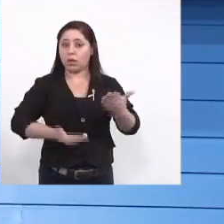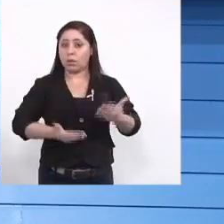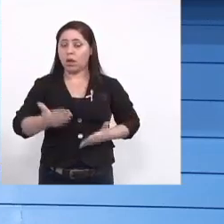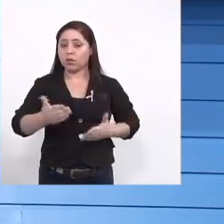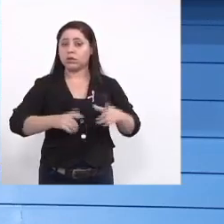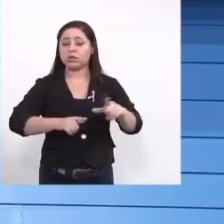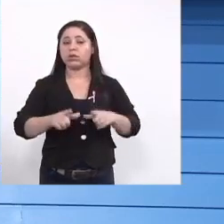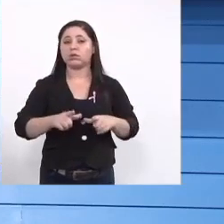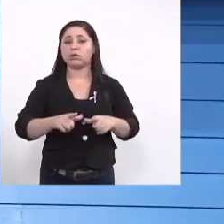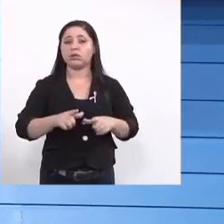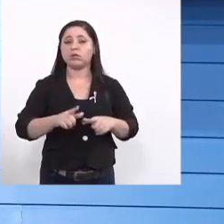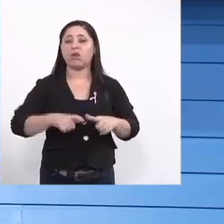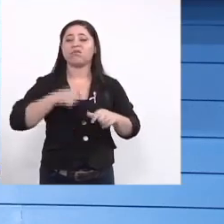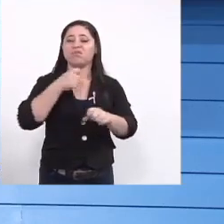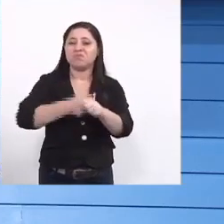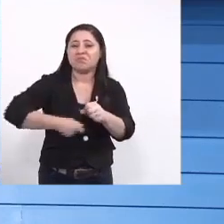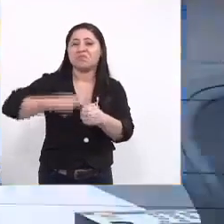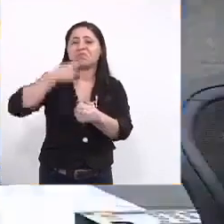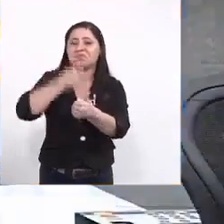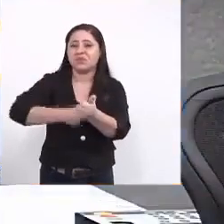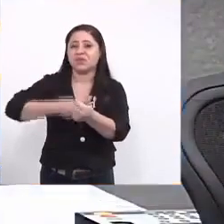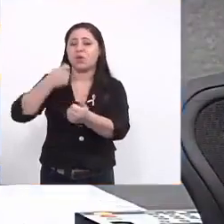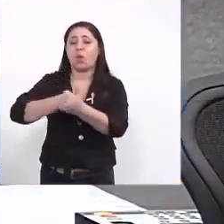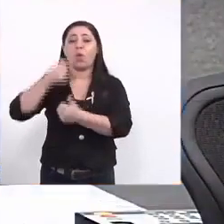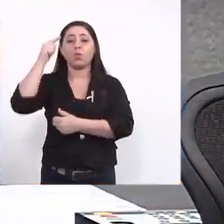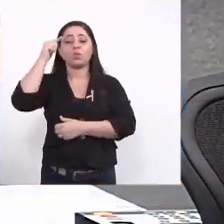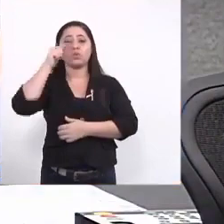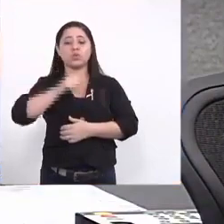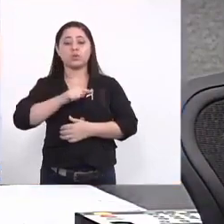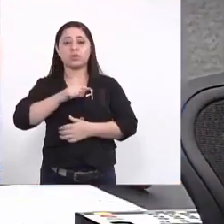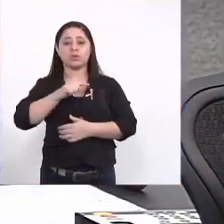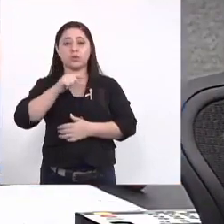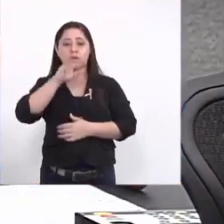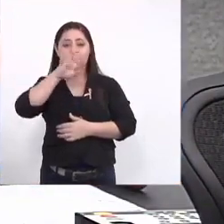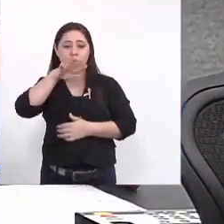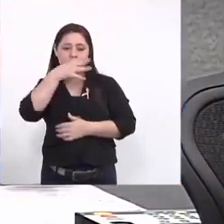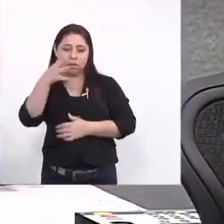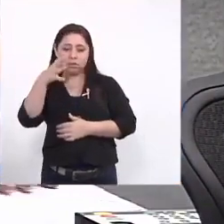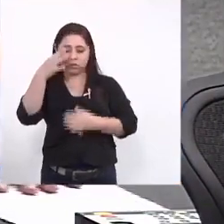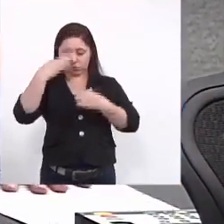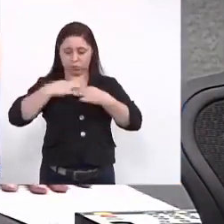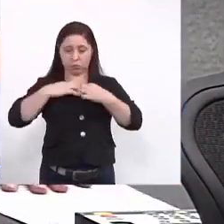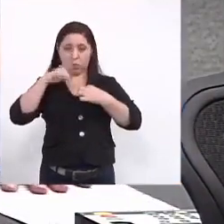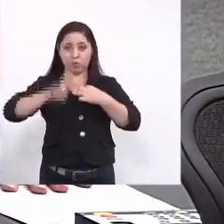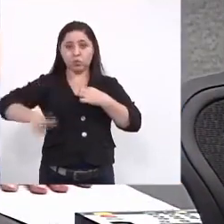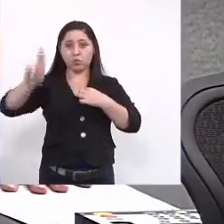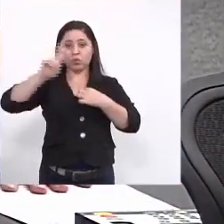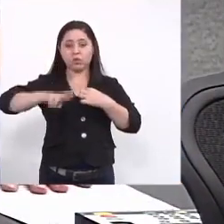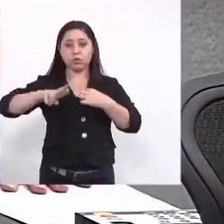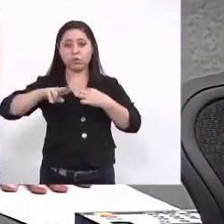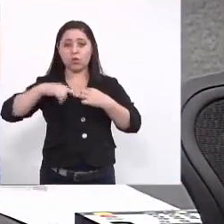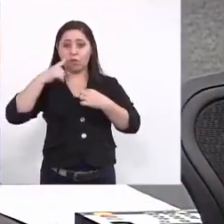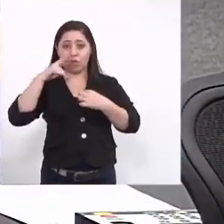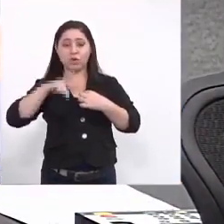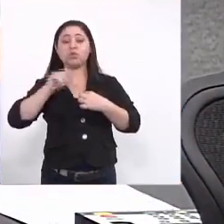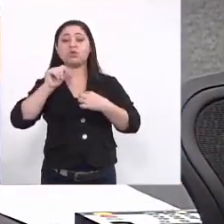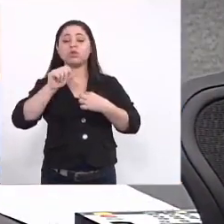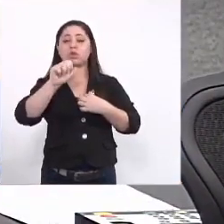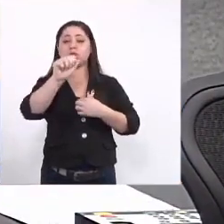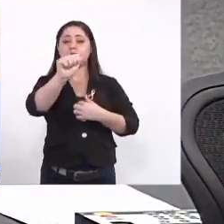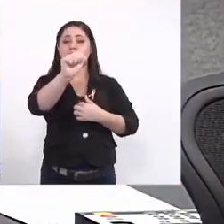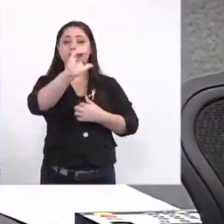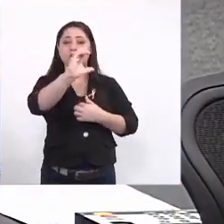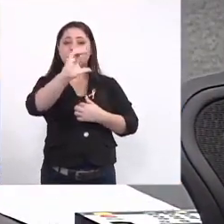anos nessa peleia para se conseguir uma identificação e uma caracterização eu vejo que o agente de combate às